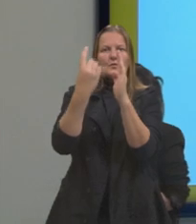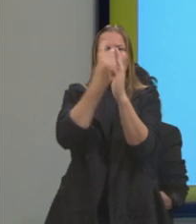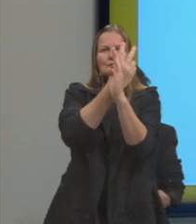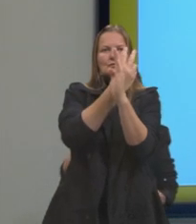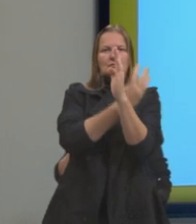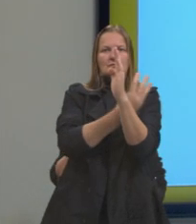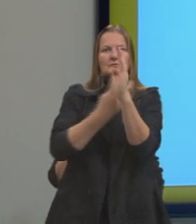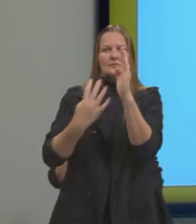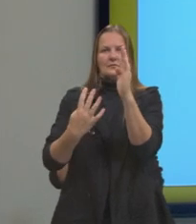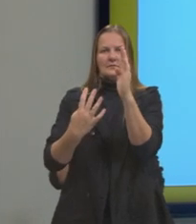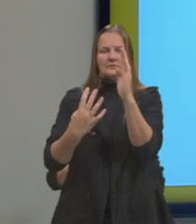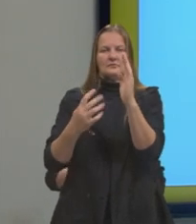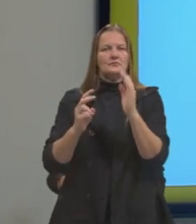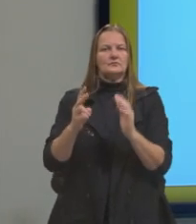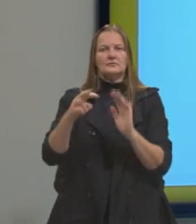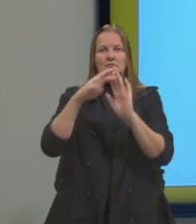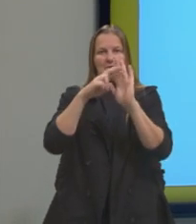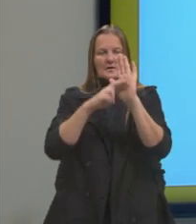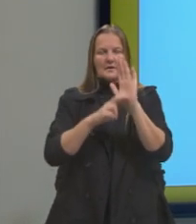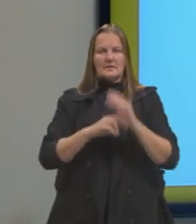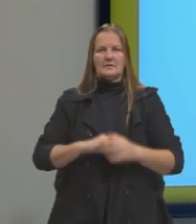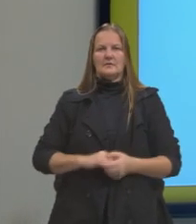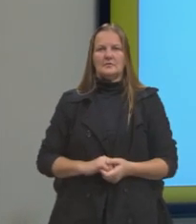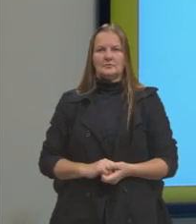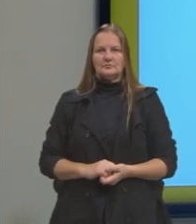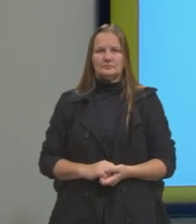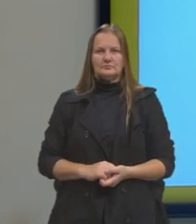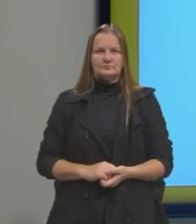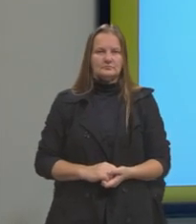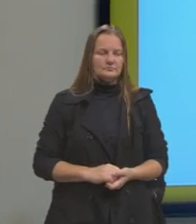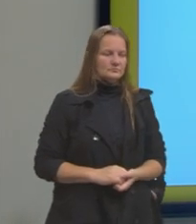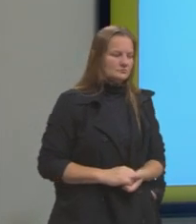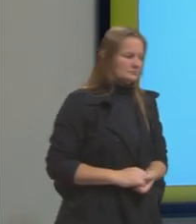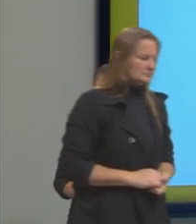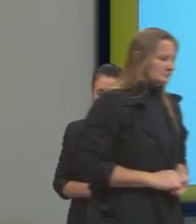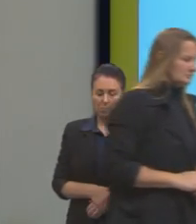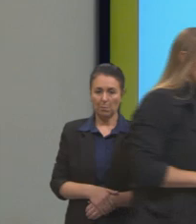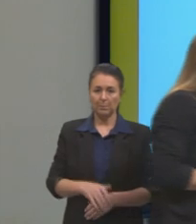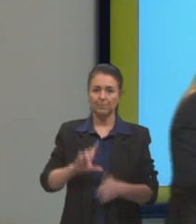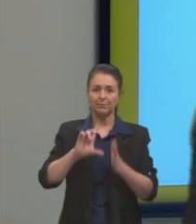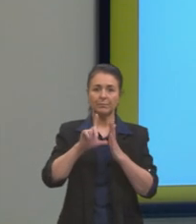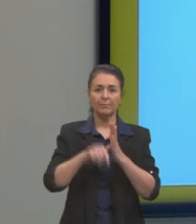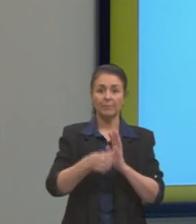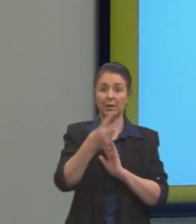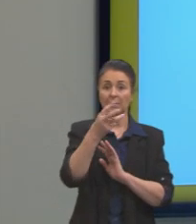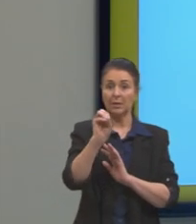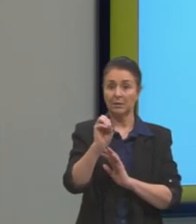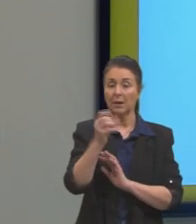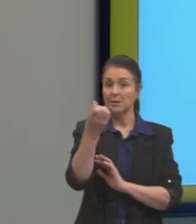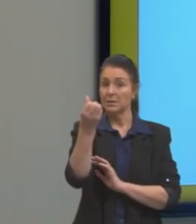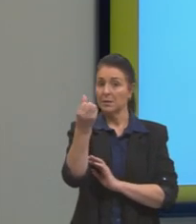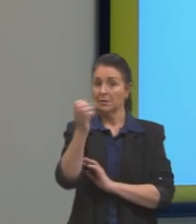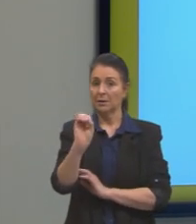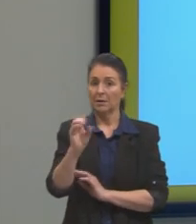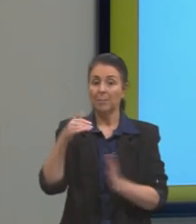sentido anti-horário, zero a 30 graus, depois de 30 a 60 até 90. Então, esse ângulo